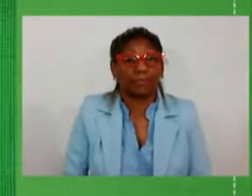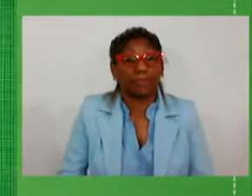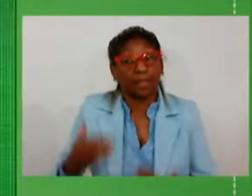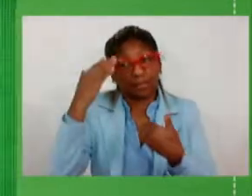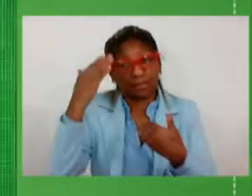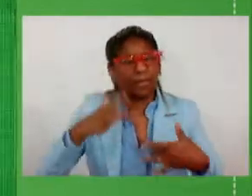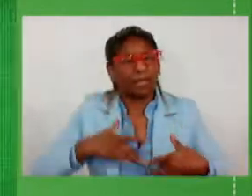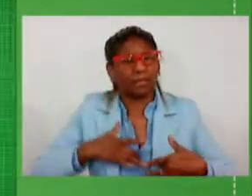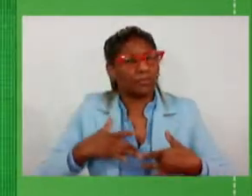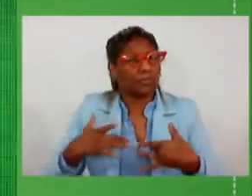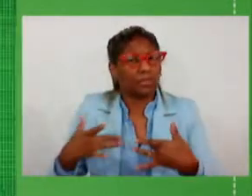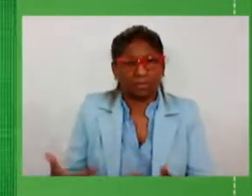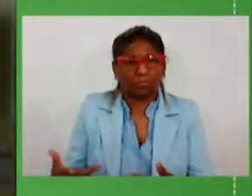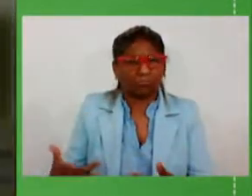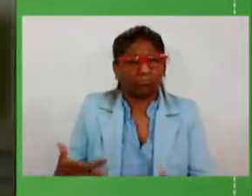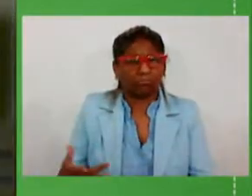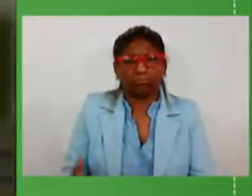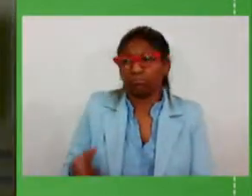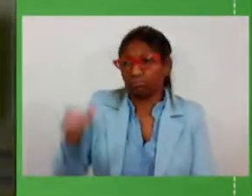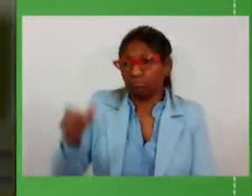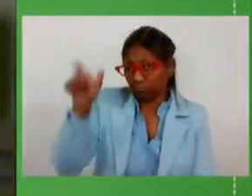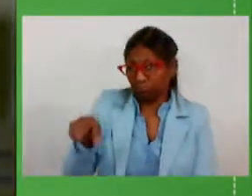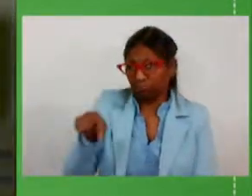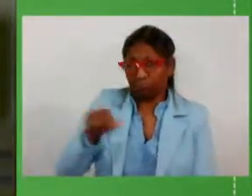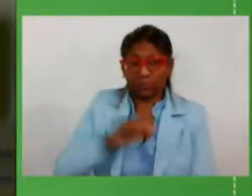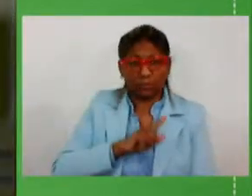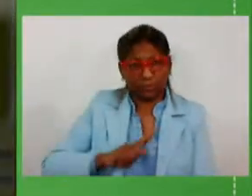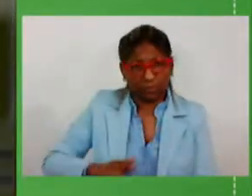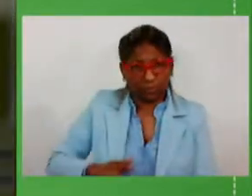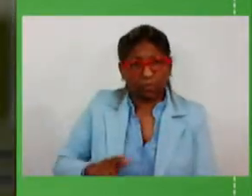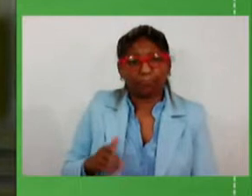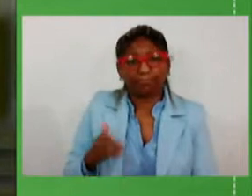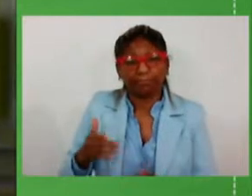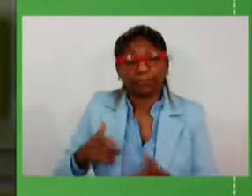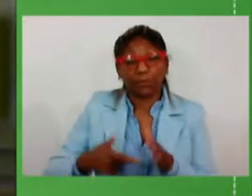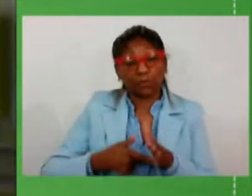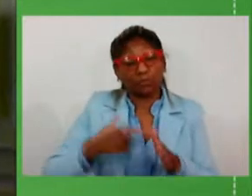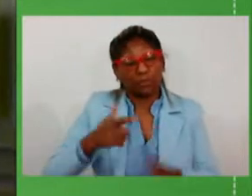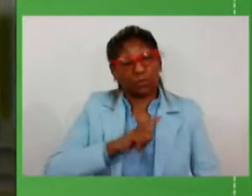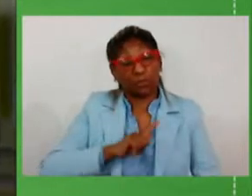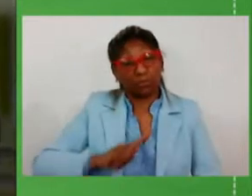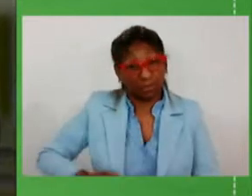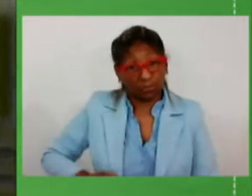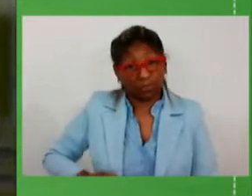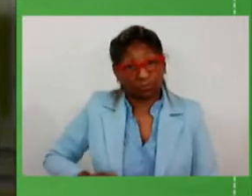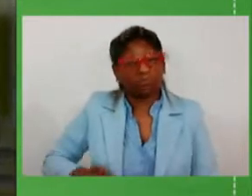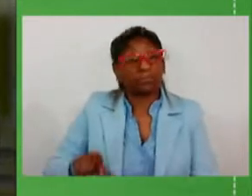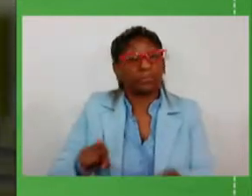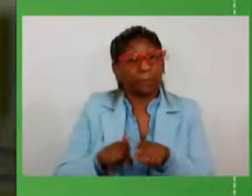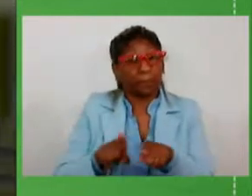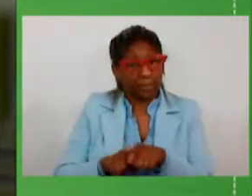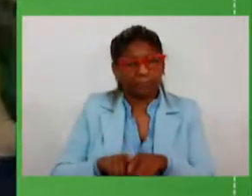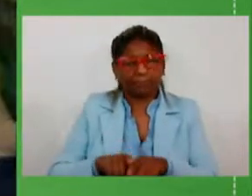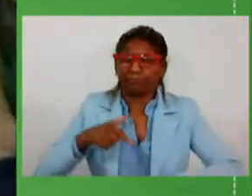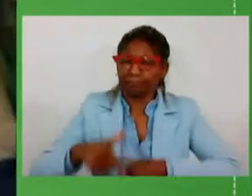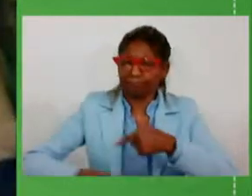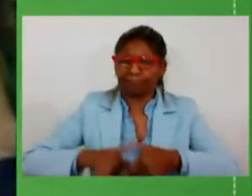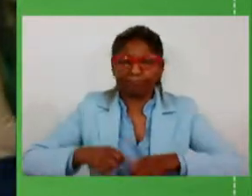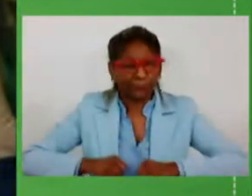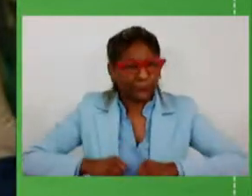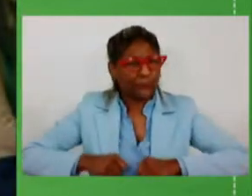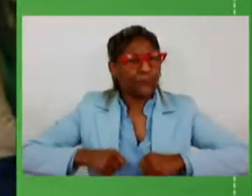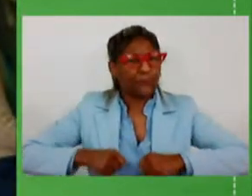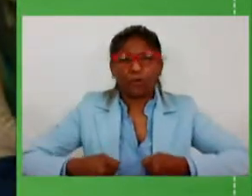do senhor governador do nosso vice-governador Radolfo que tem feito de forma